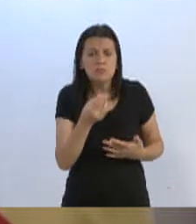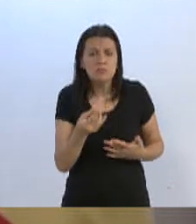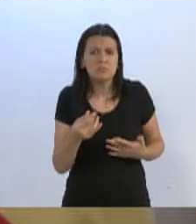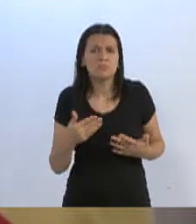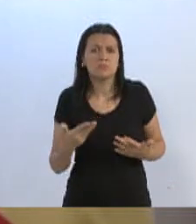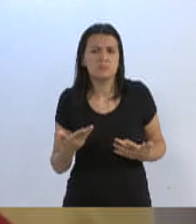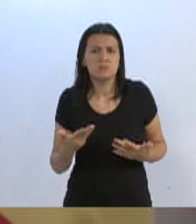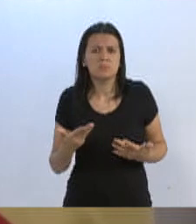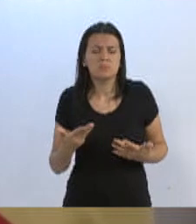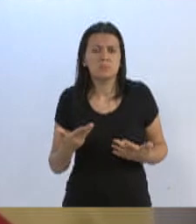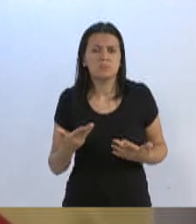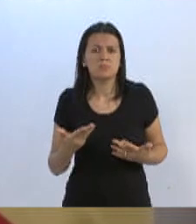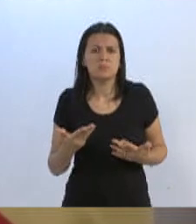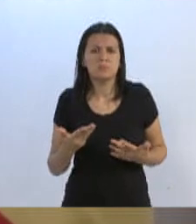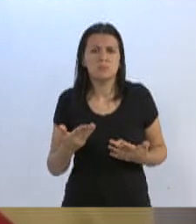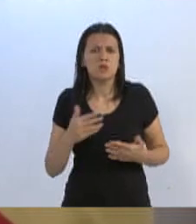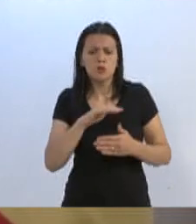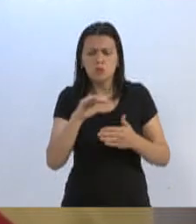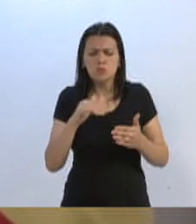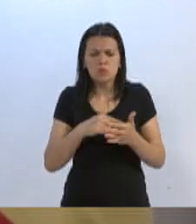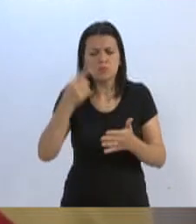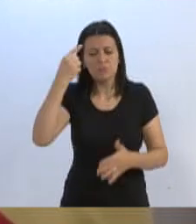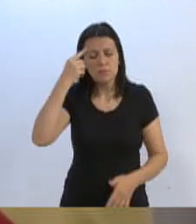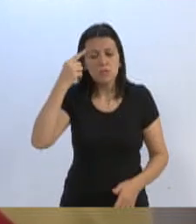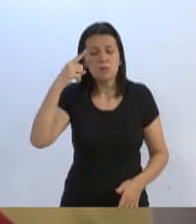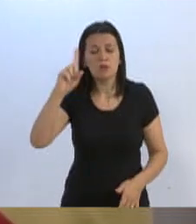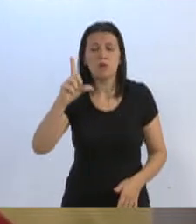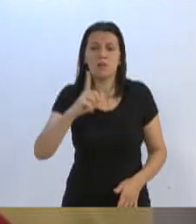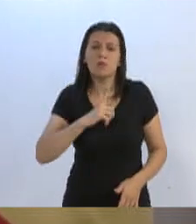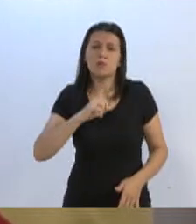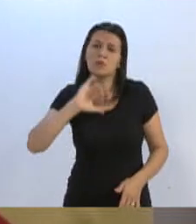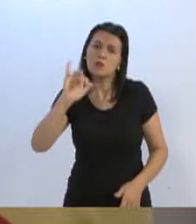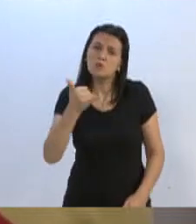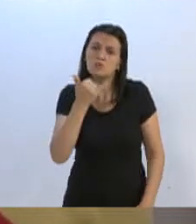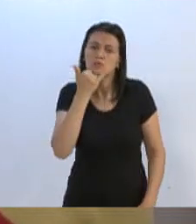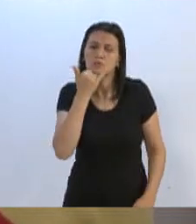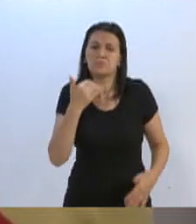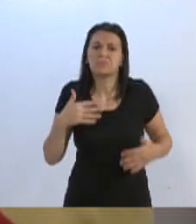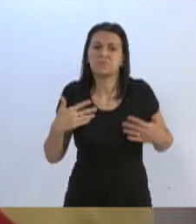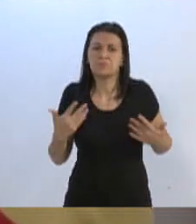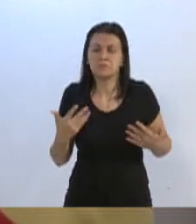para toda a ideia, existe uma justificativa.